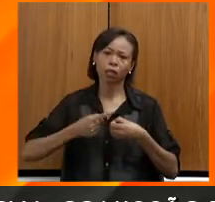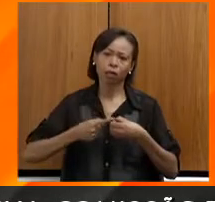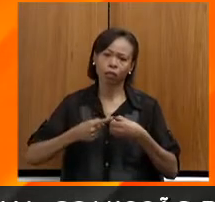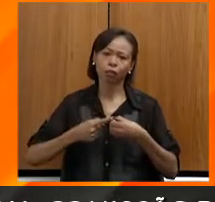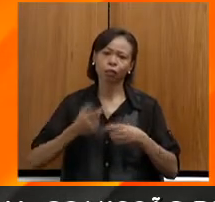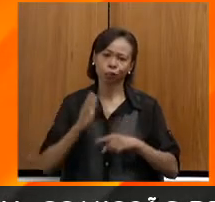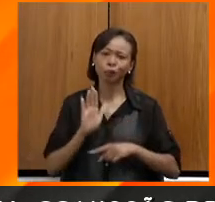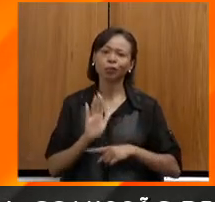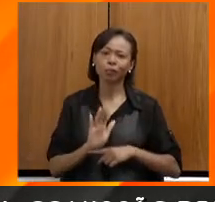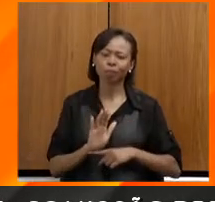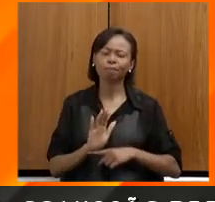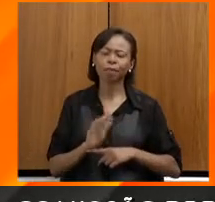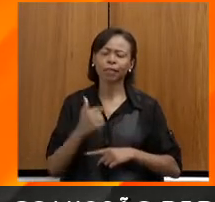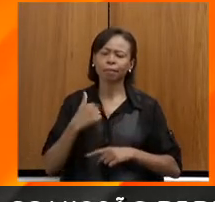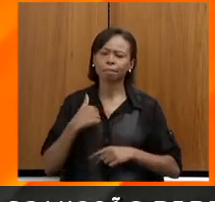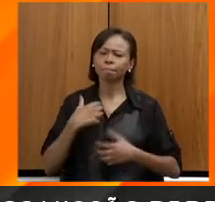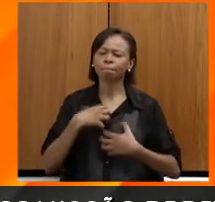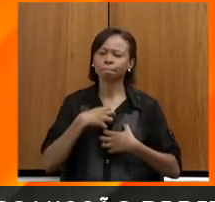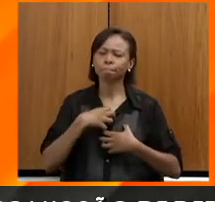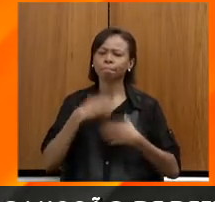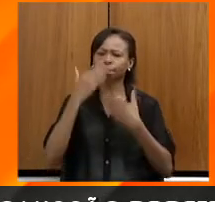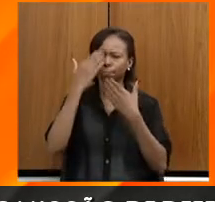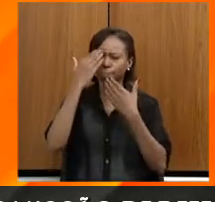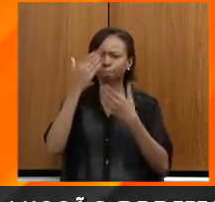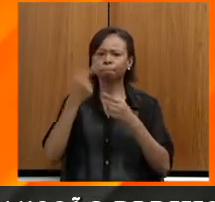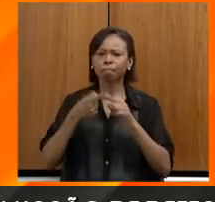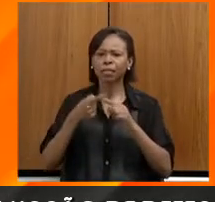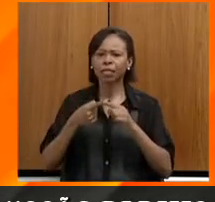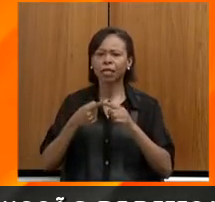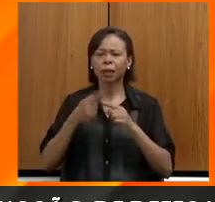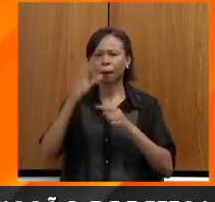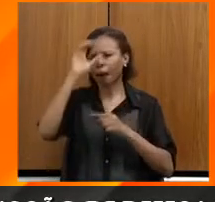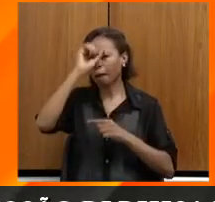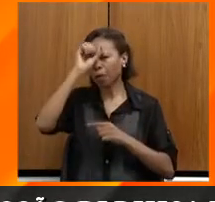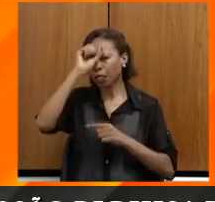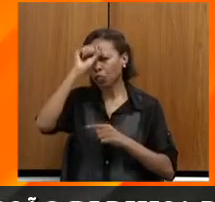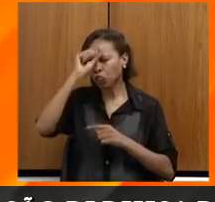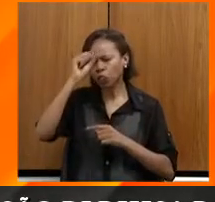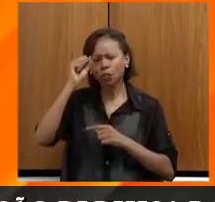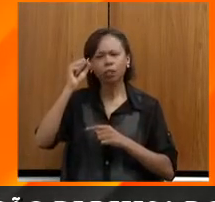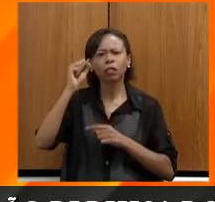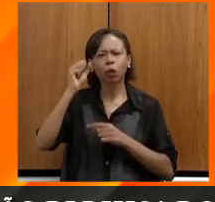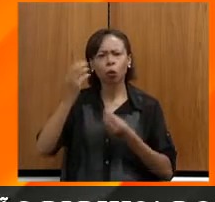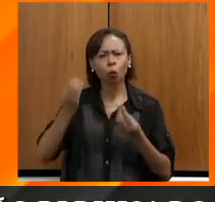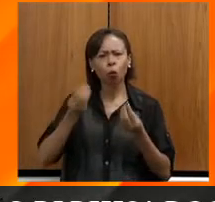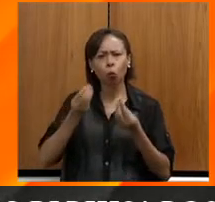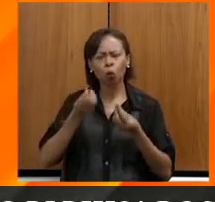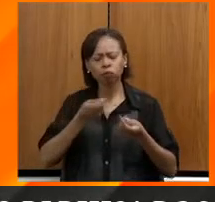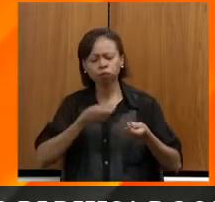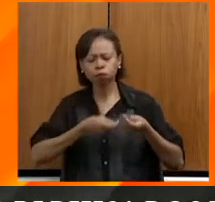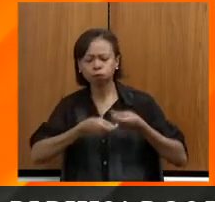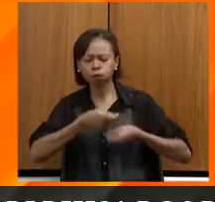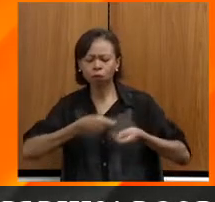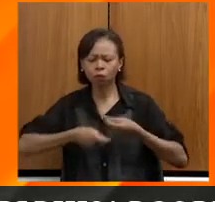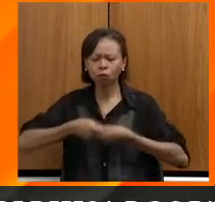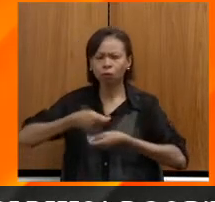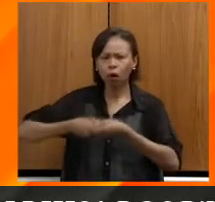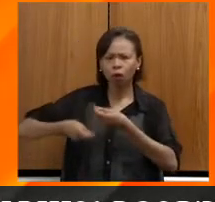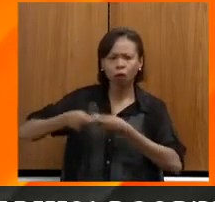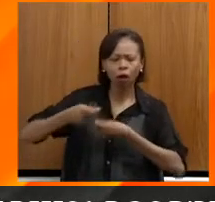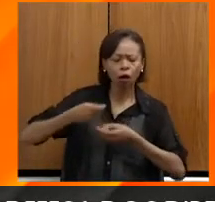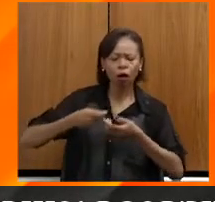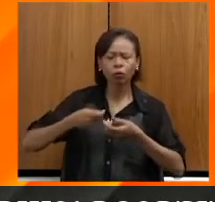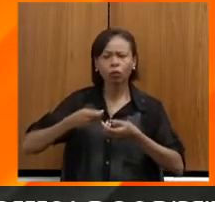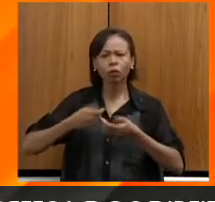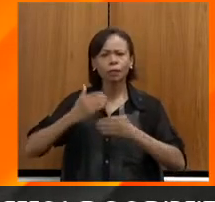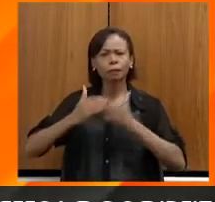Eu sou muito grato, eu aprendi muito a como manter os negócios, a como desenvolver melhor o meu negócio,